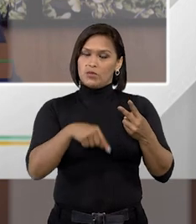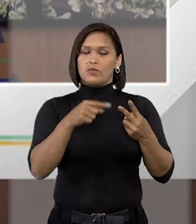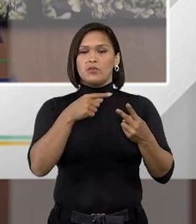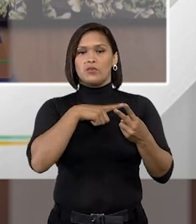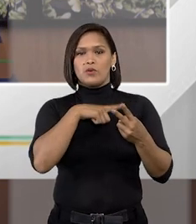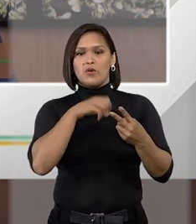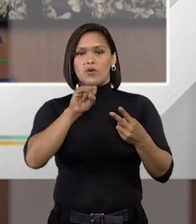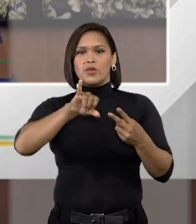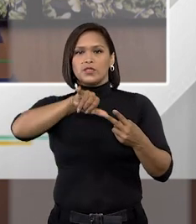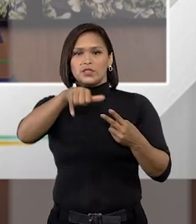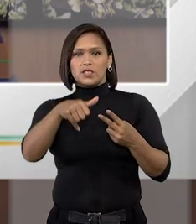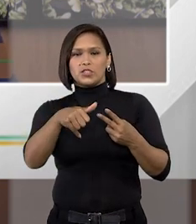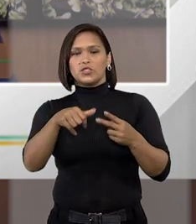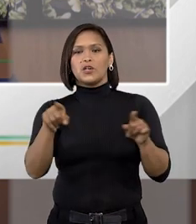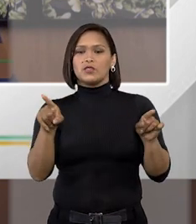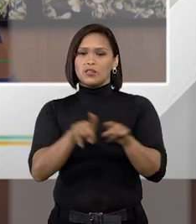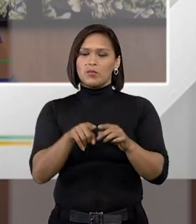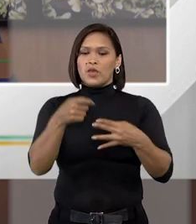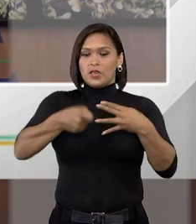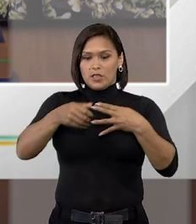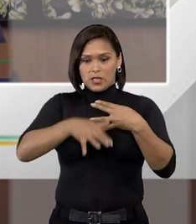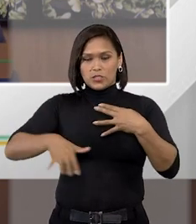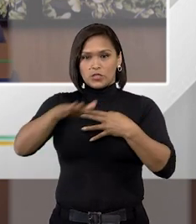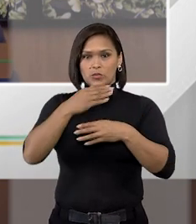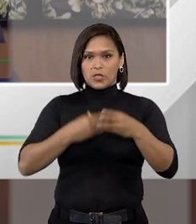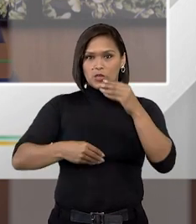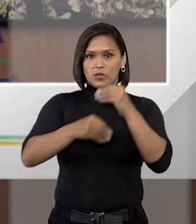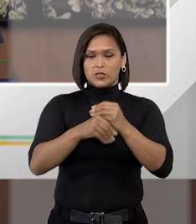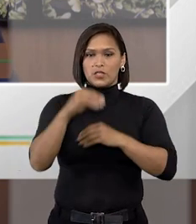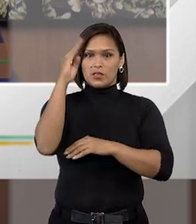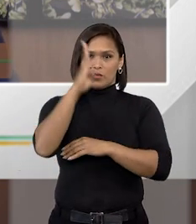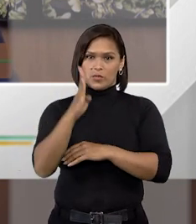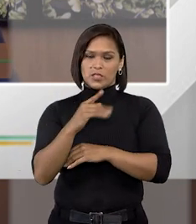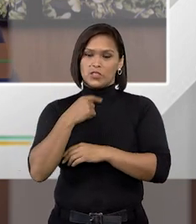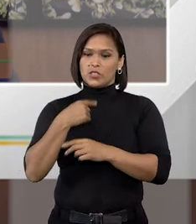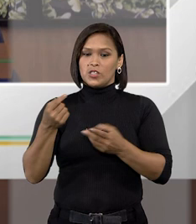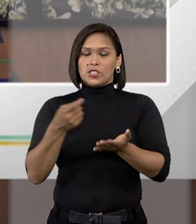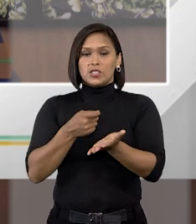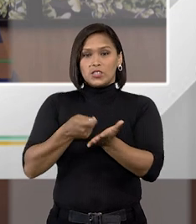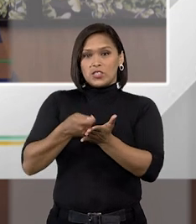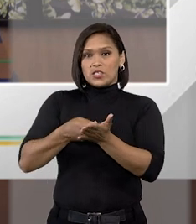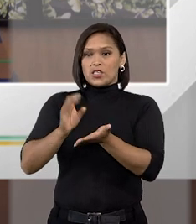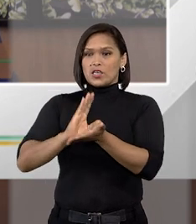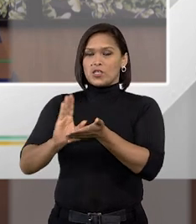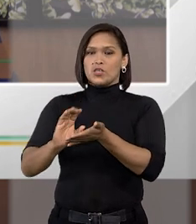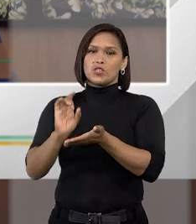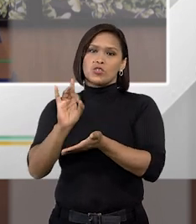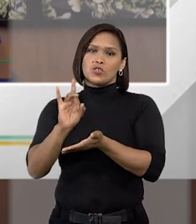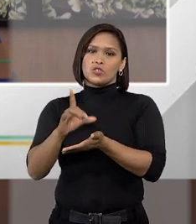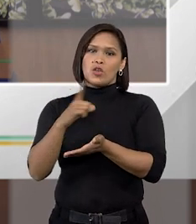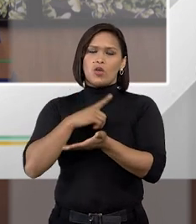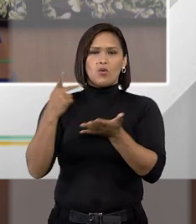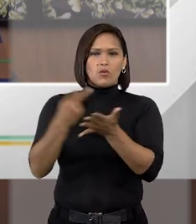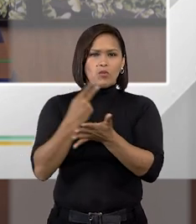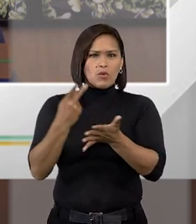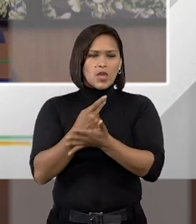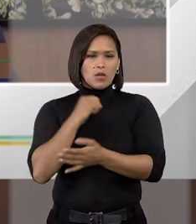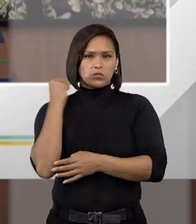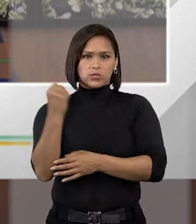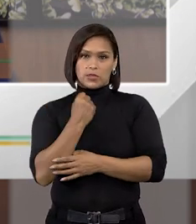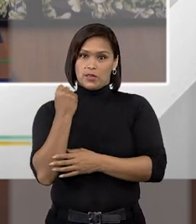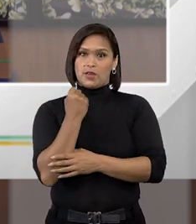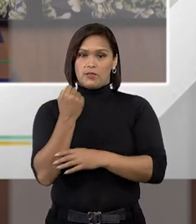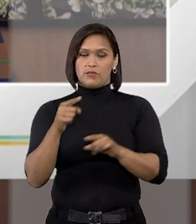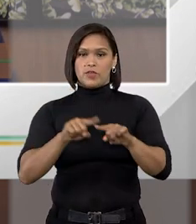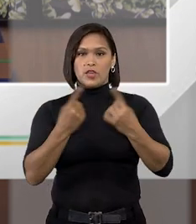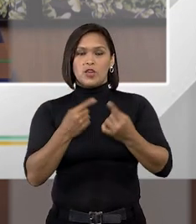o STJ e também a jurisprudência consolidada no Brasil diz que a indenização ela é só cabida quando você tem um erro grosseiro